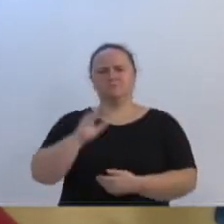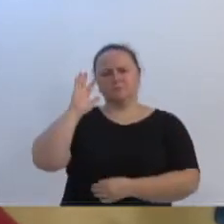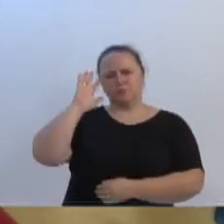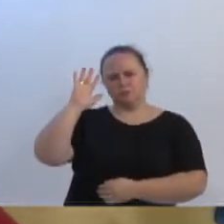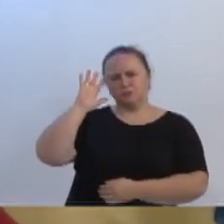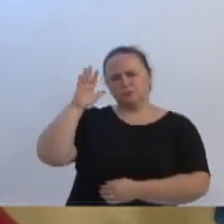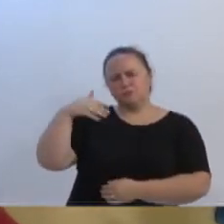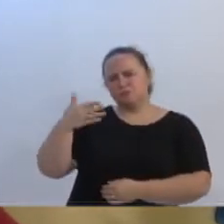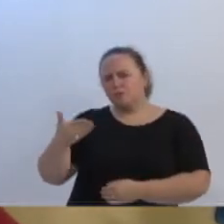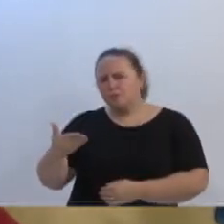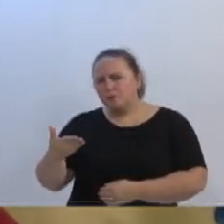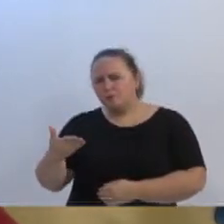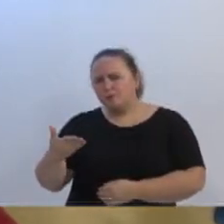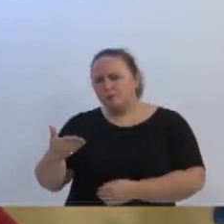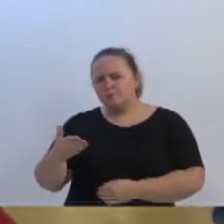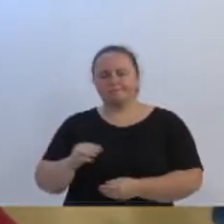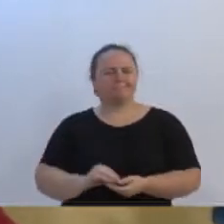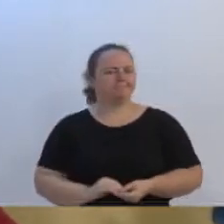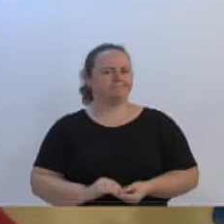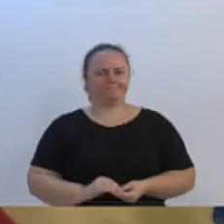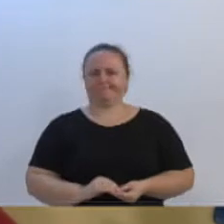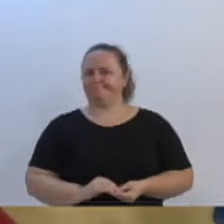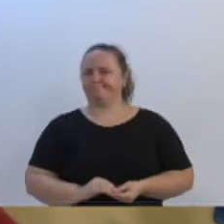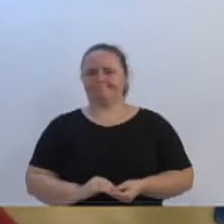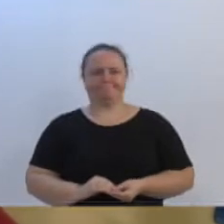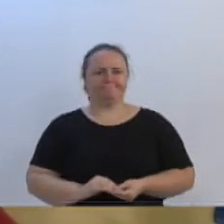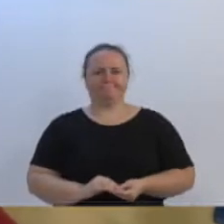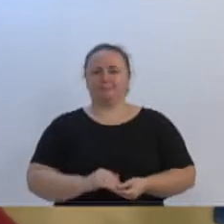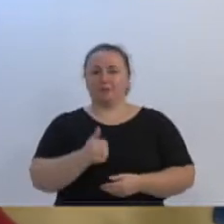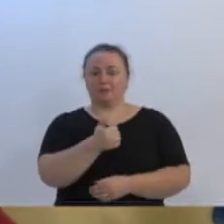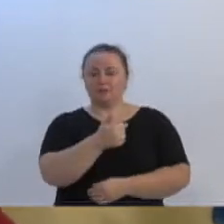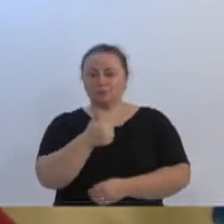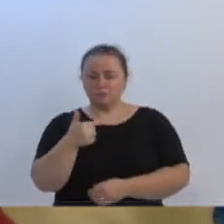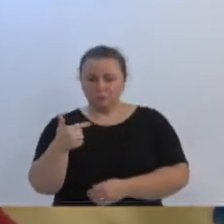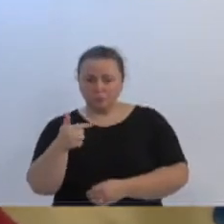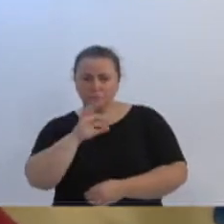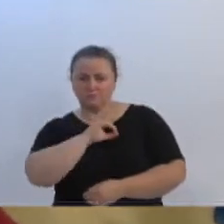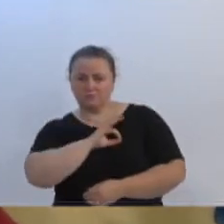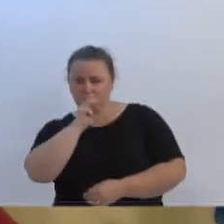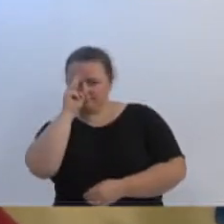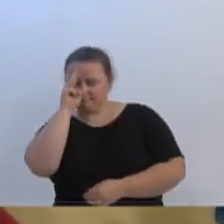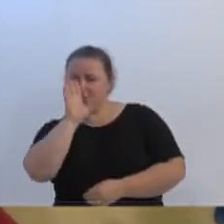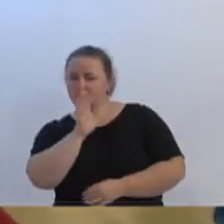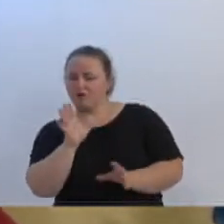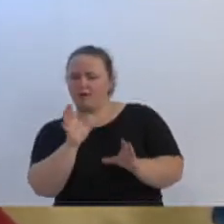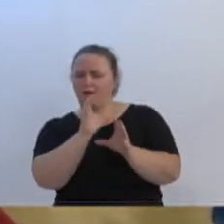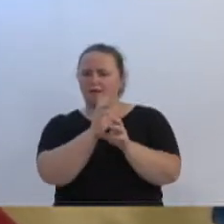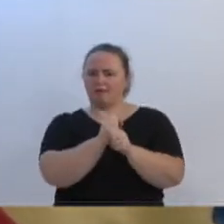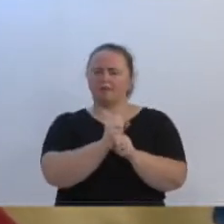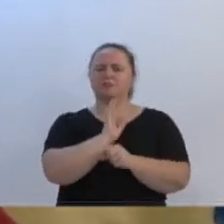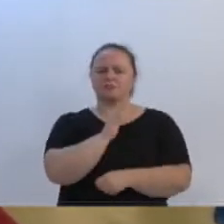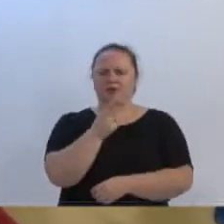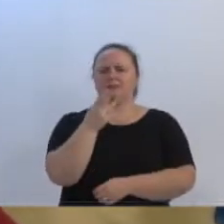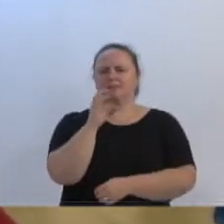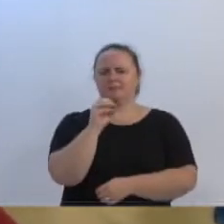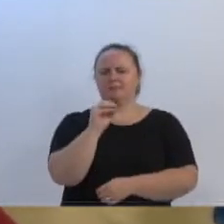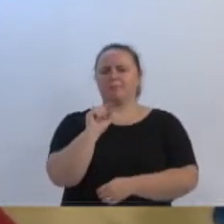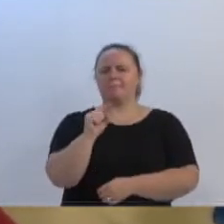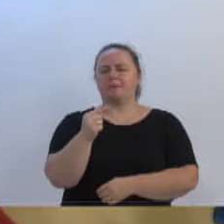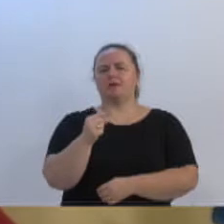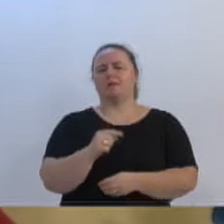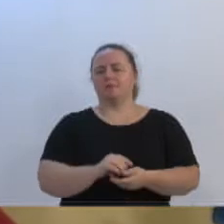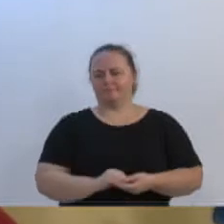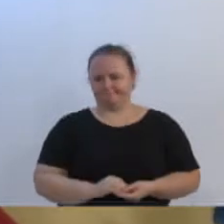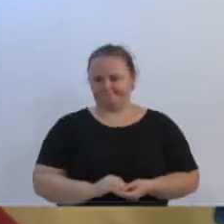Gente, não deixe enganar, só os 12 policiais podem fazer a conta, podem pedir a folha de pagamento de um sargento, de um subtenente,